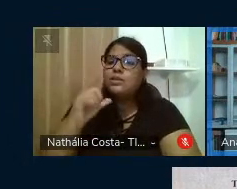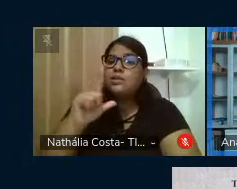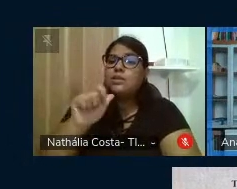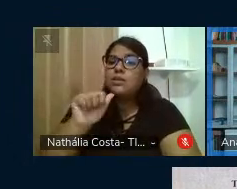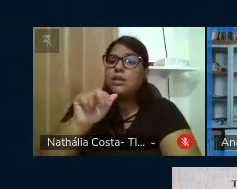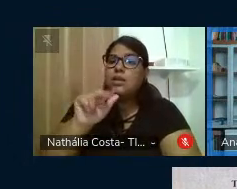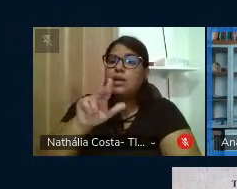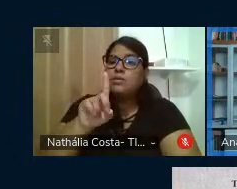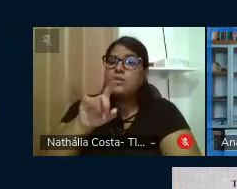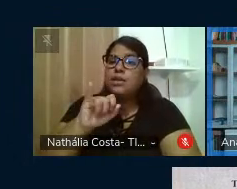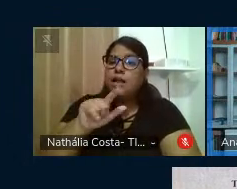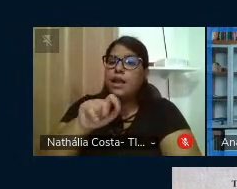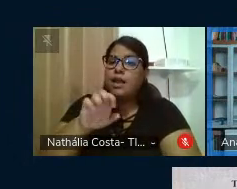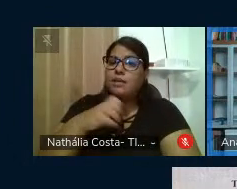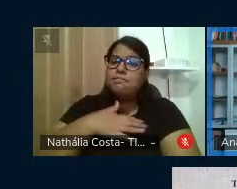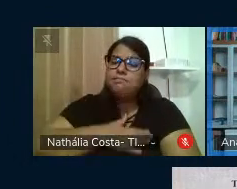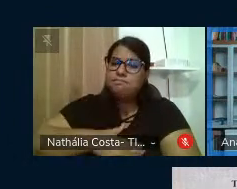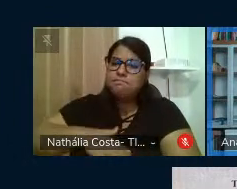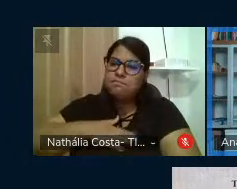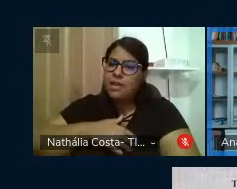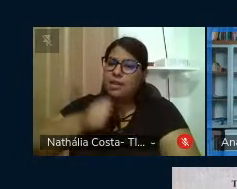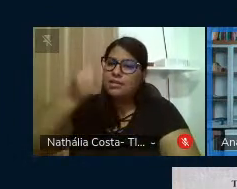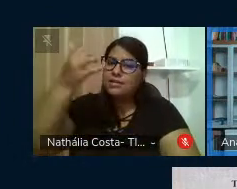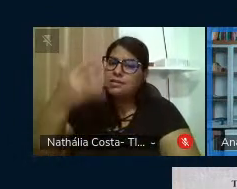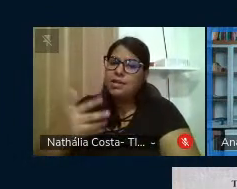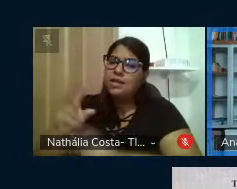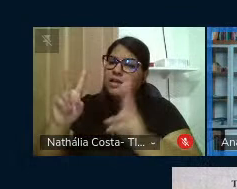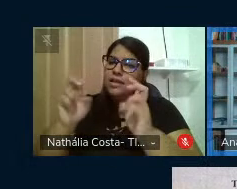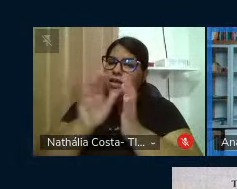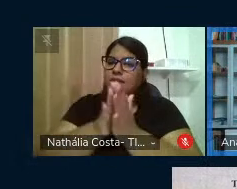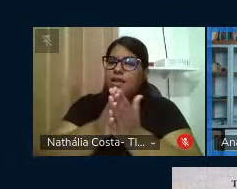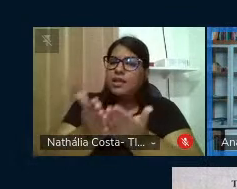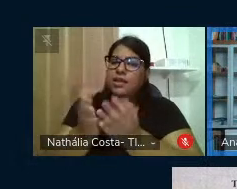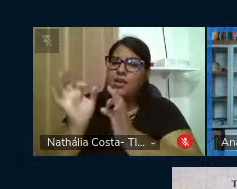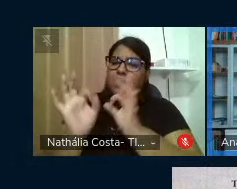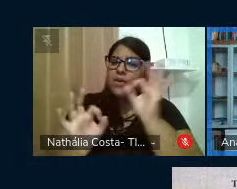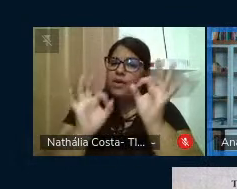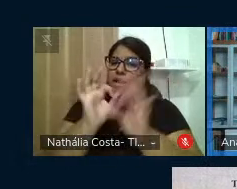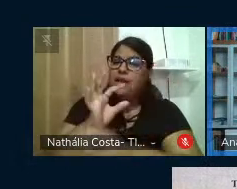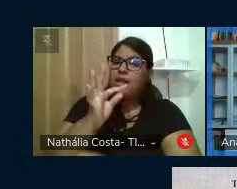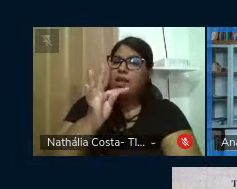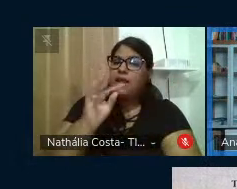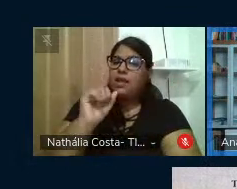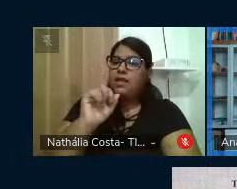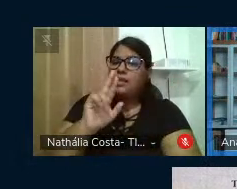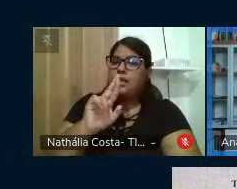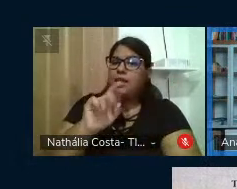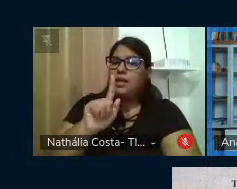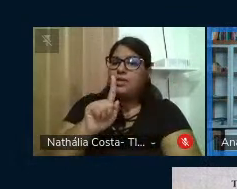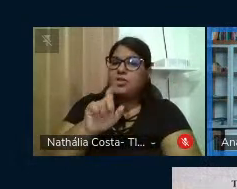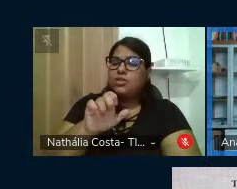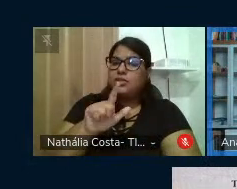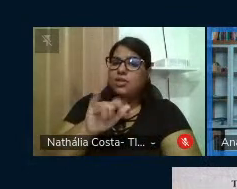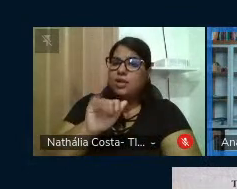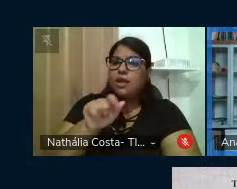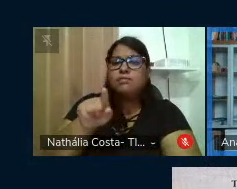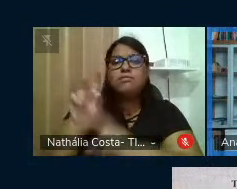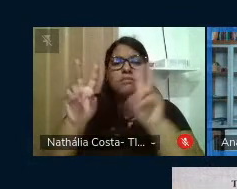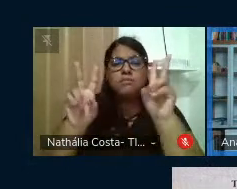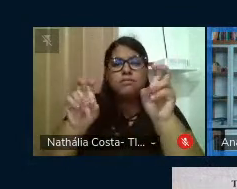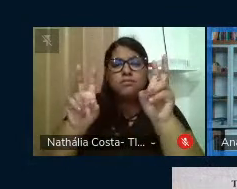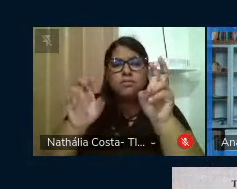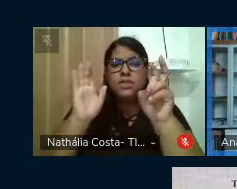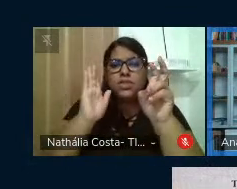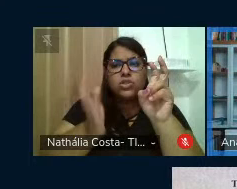é um prazer estar aqui falando sobre o livro organizado por Targélia, um livro que em seu título já